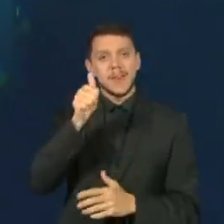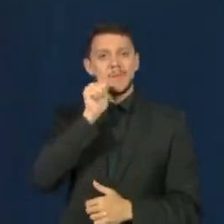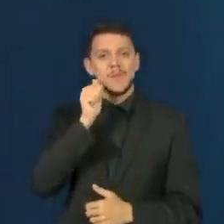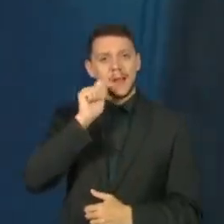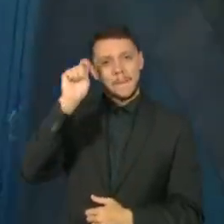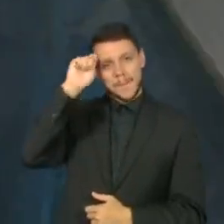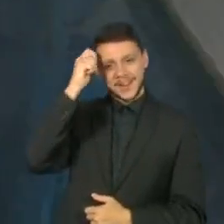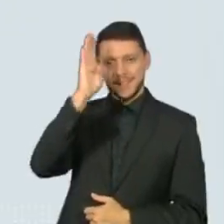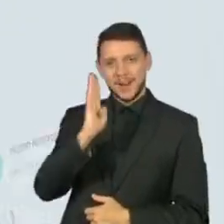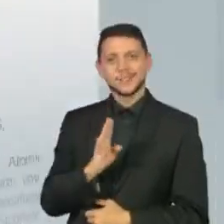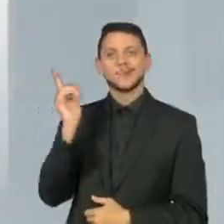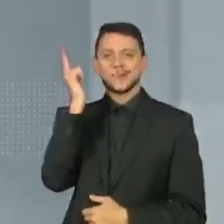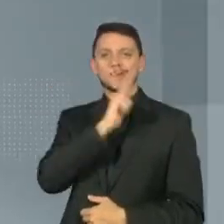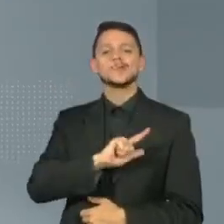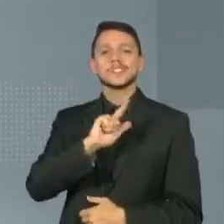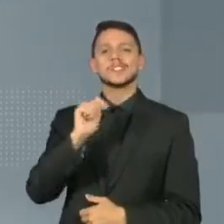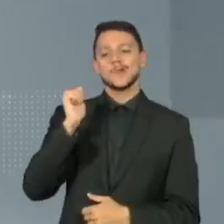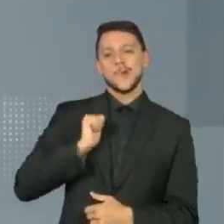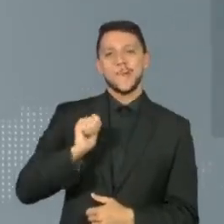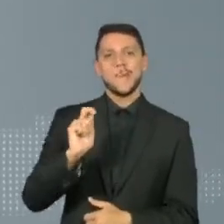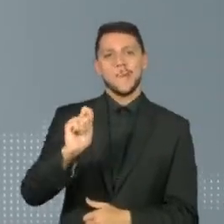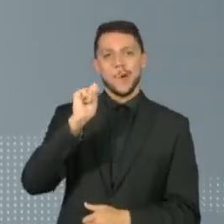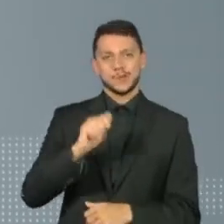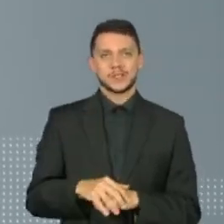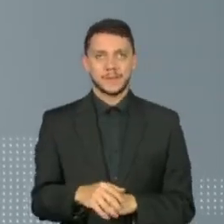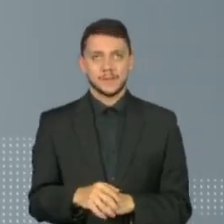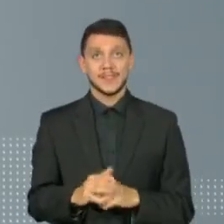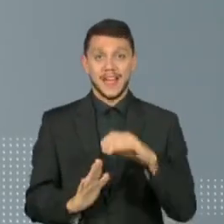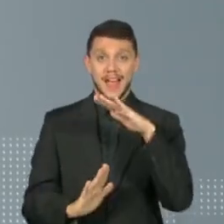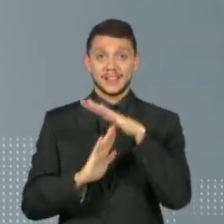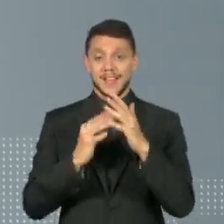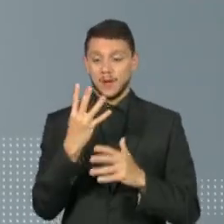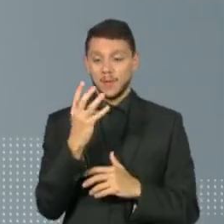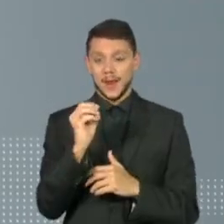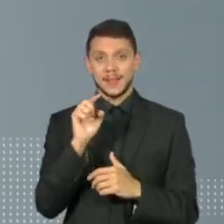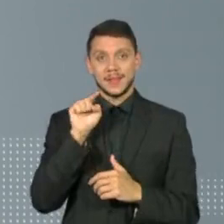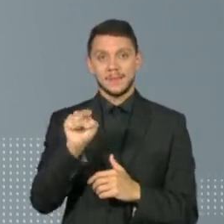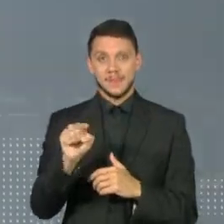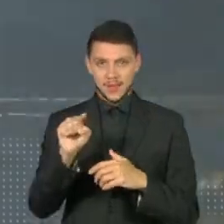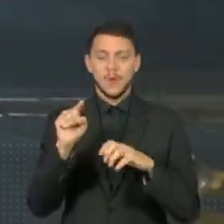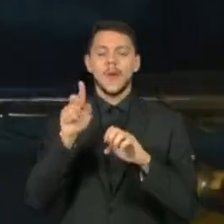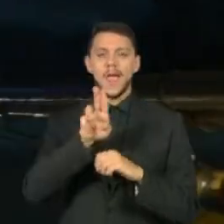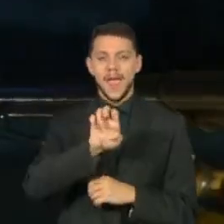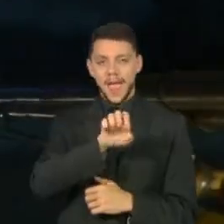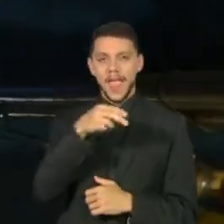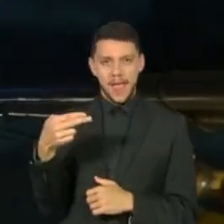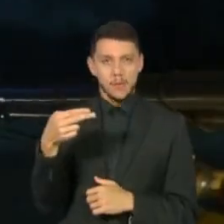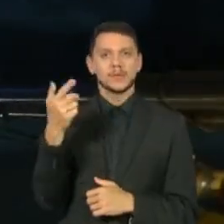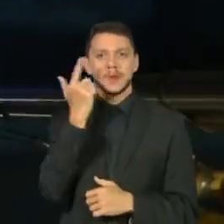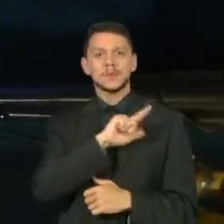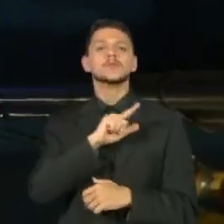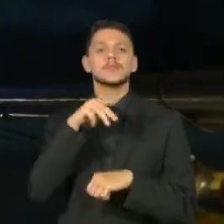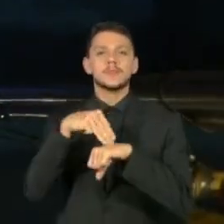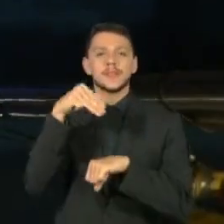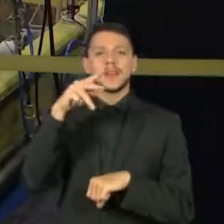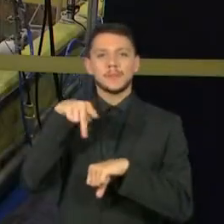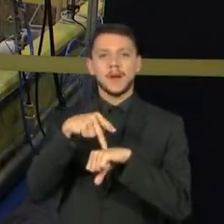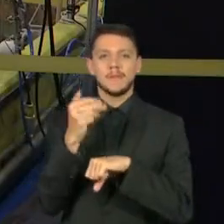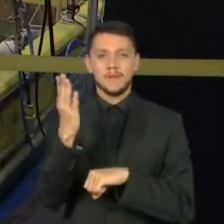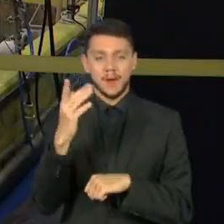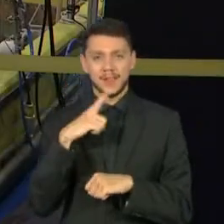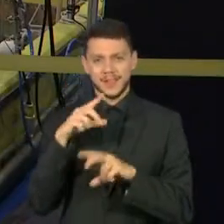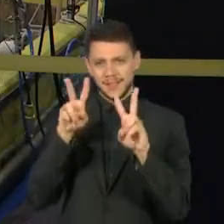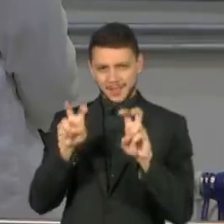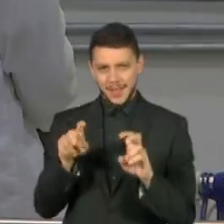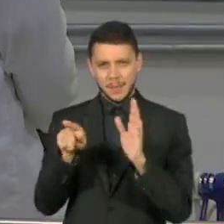receber a bolsa. Serão até 40 mil euros para concluir o mestrado fora do país. Além dos temas próprios da física, a Ana